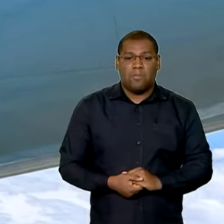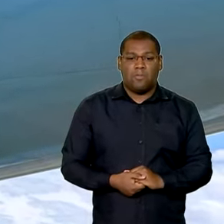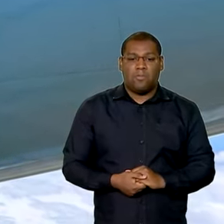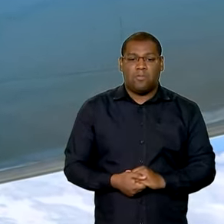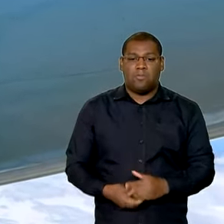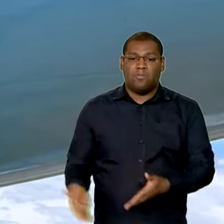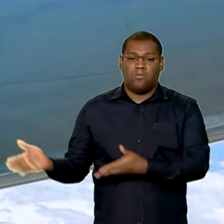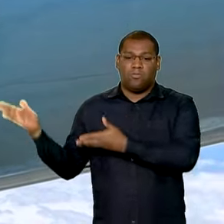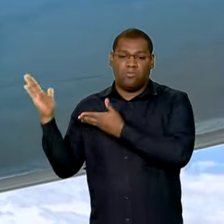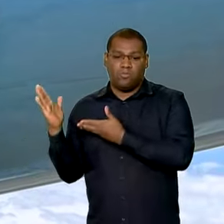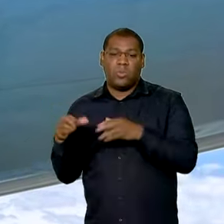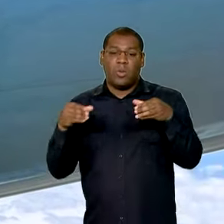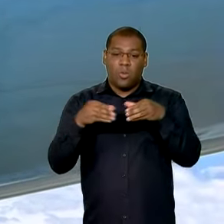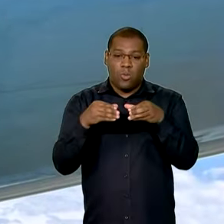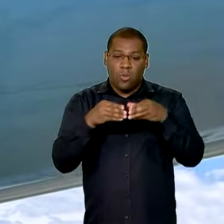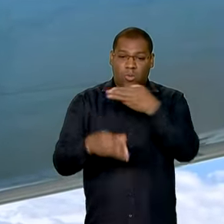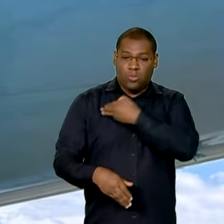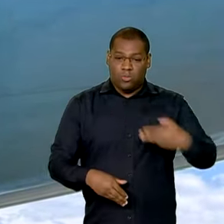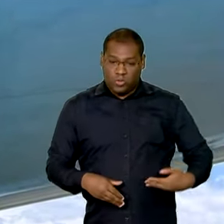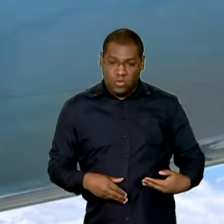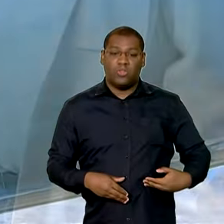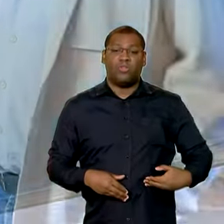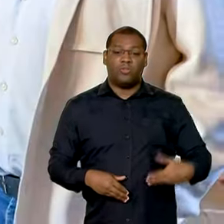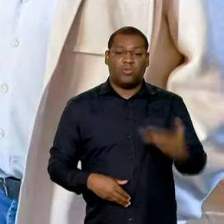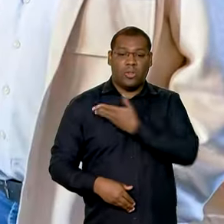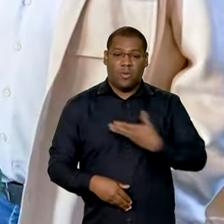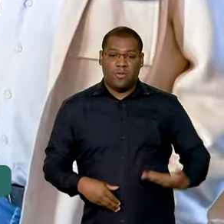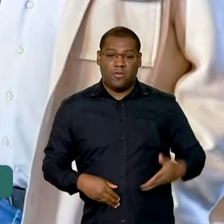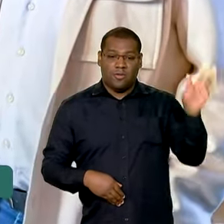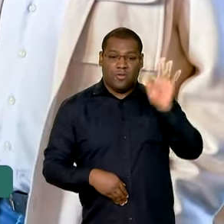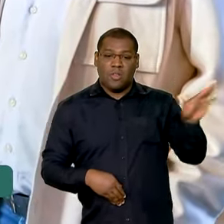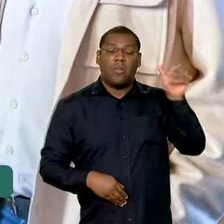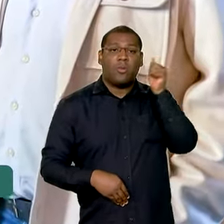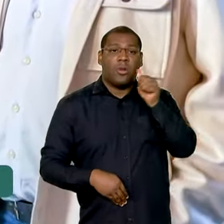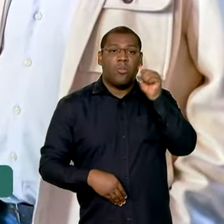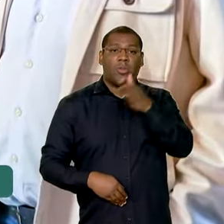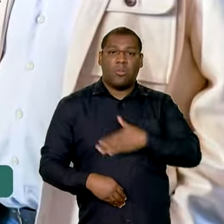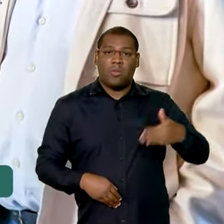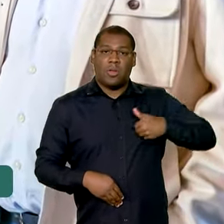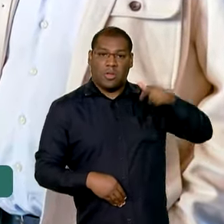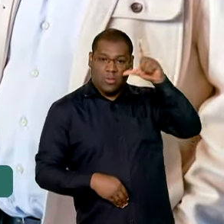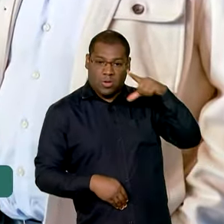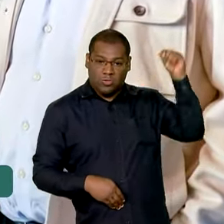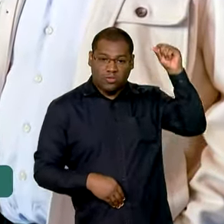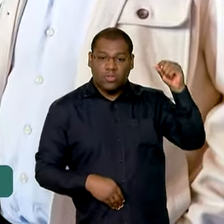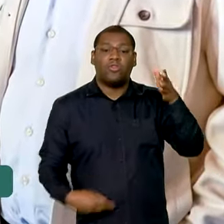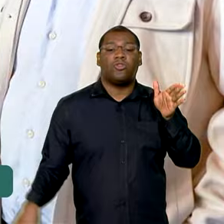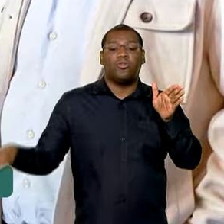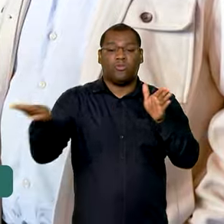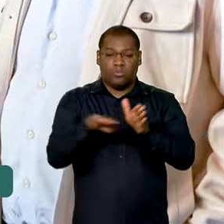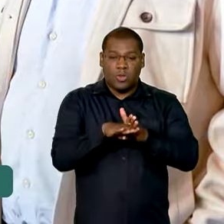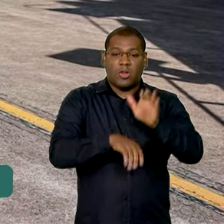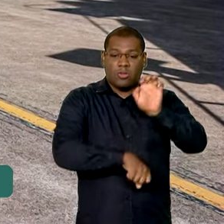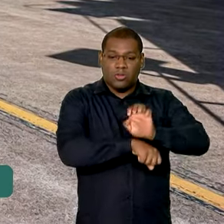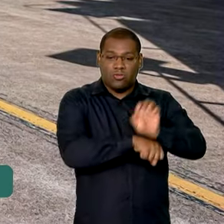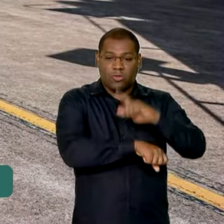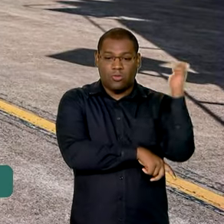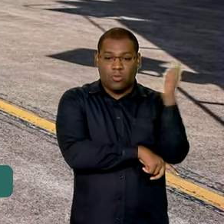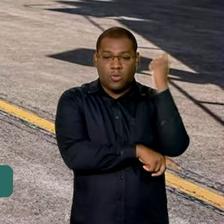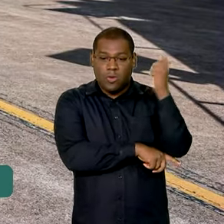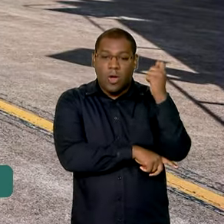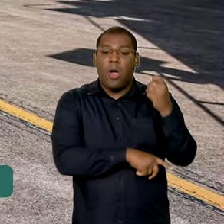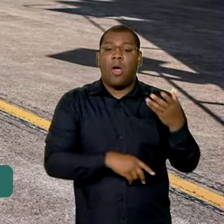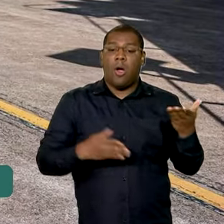A comitiva de ministros do governo federal e a primeira-dama, Janja Lula da Silva, chegaram ao Rio Grande do Sul na manhã desta